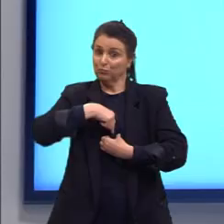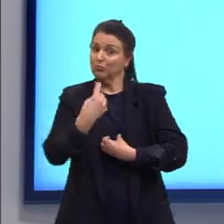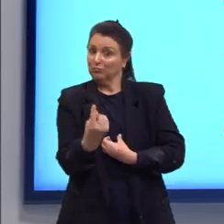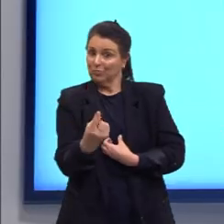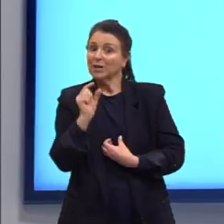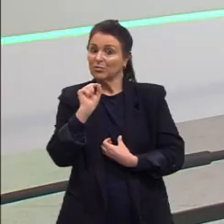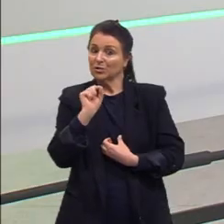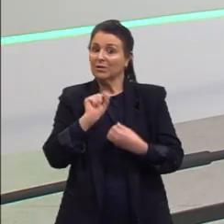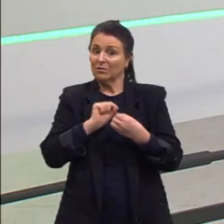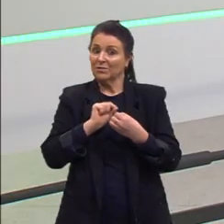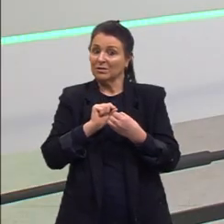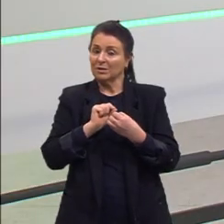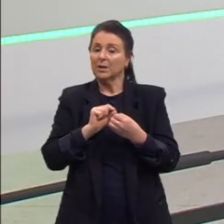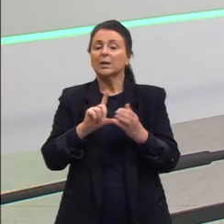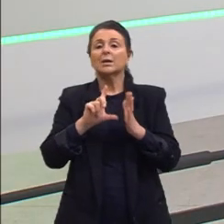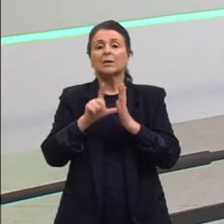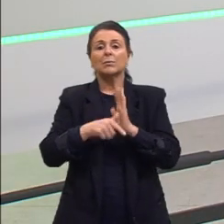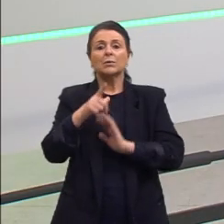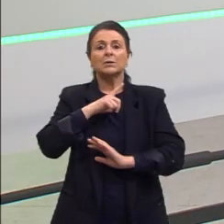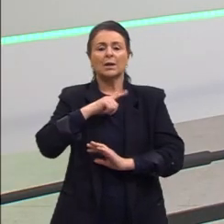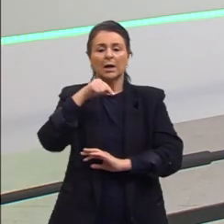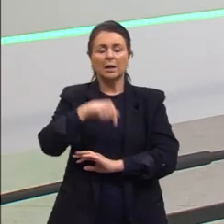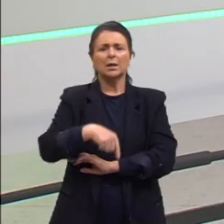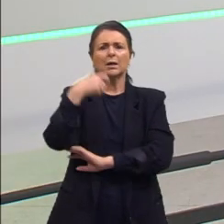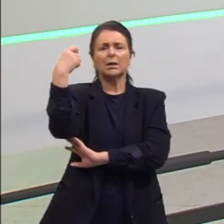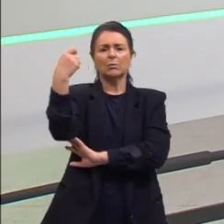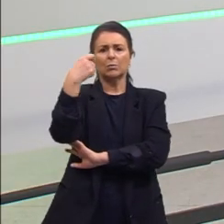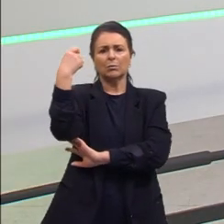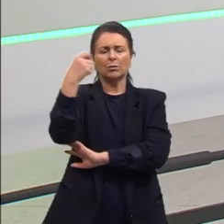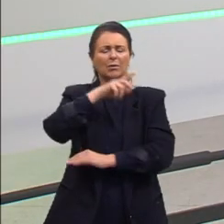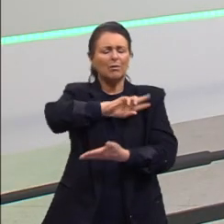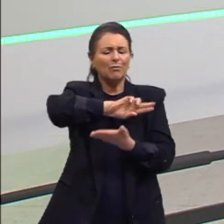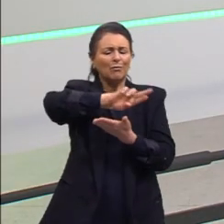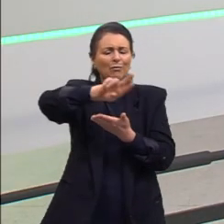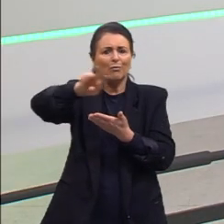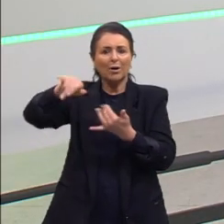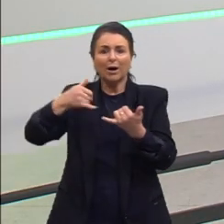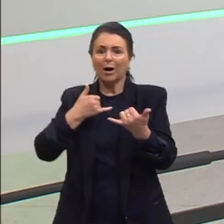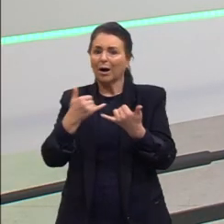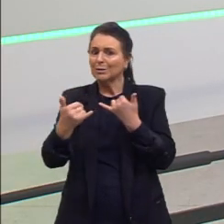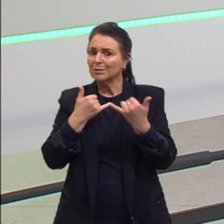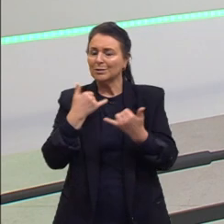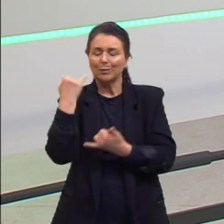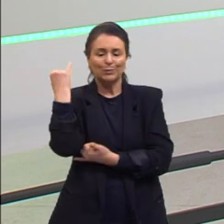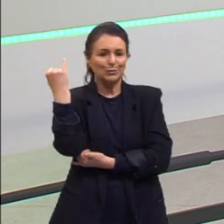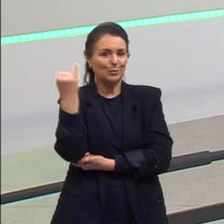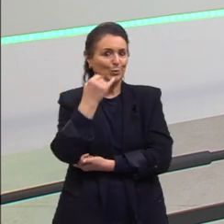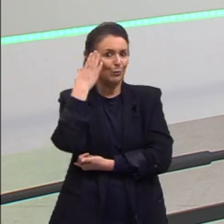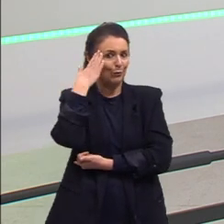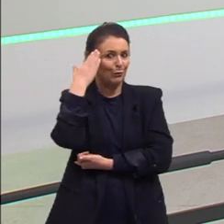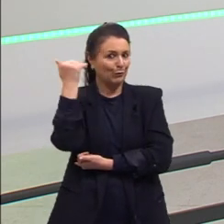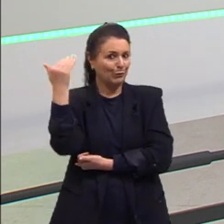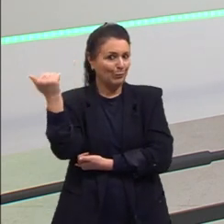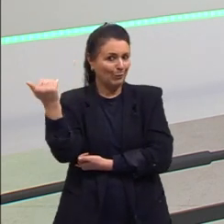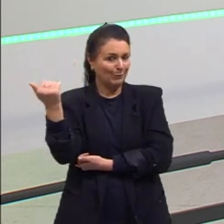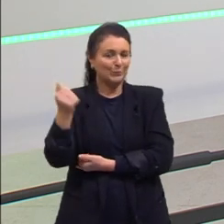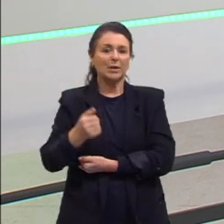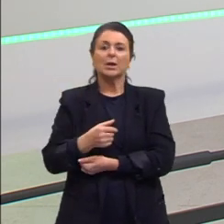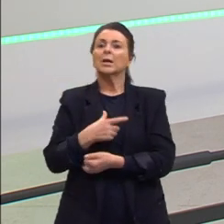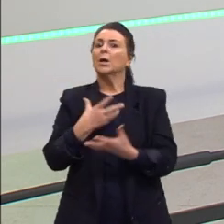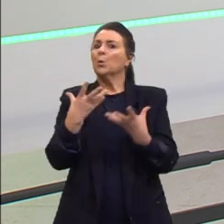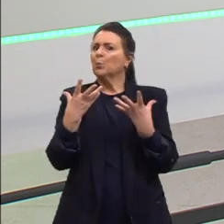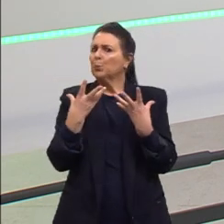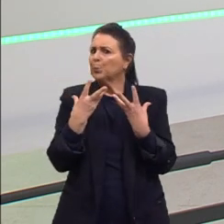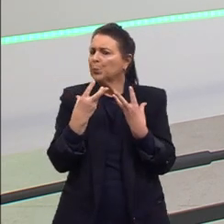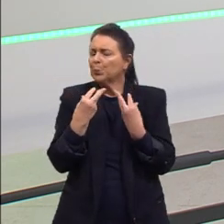crônica. E a gente tem aí no Rio Grande do Sul vários exemplos de cronistas que são muito